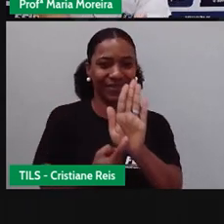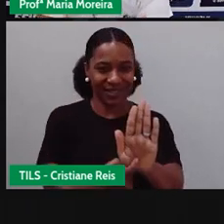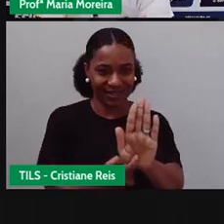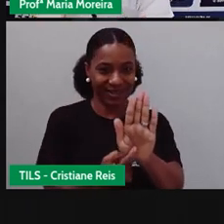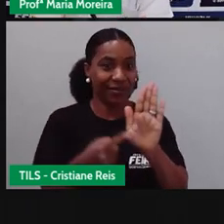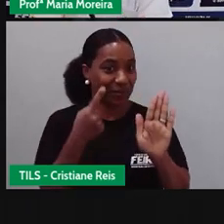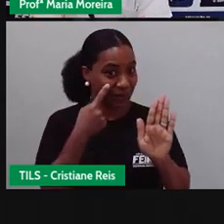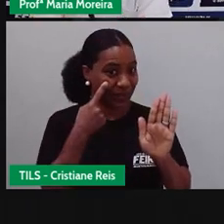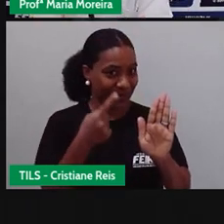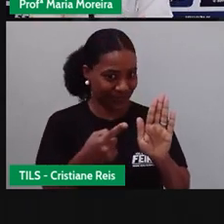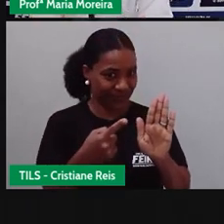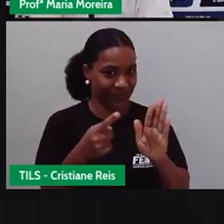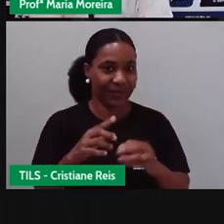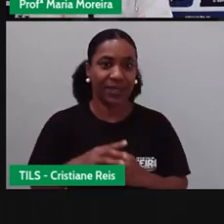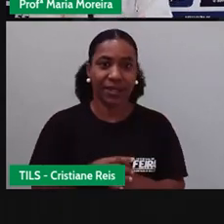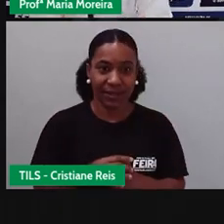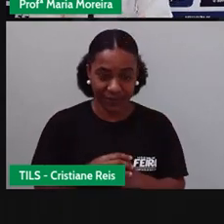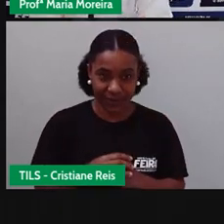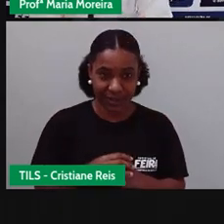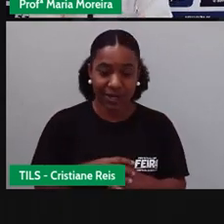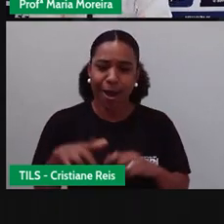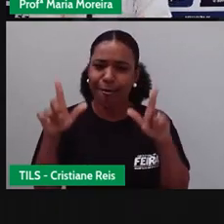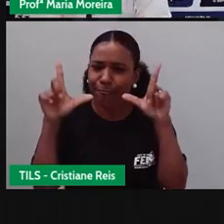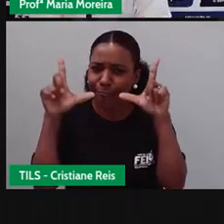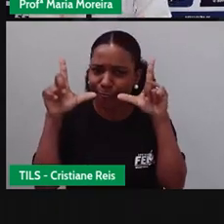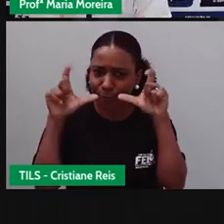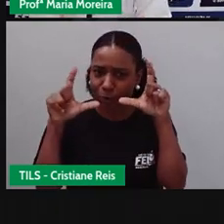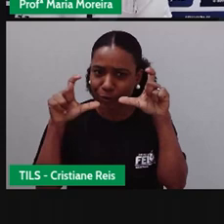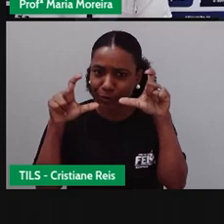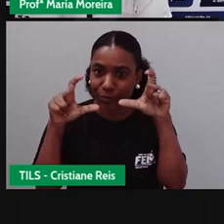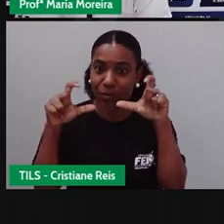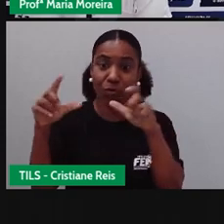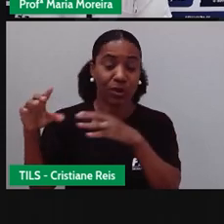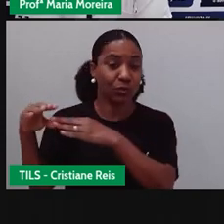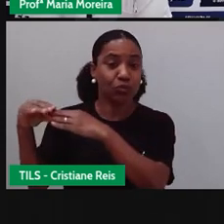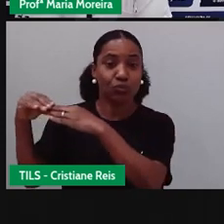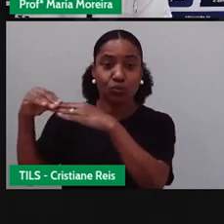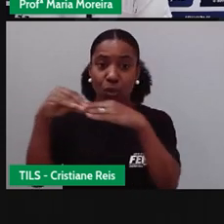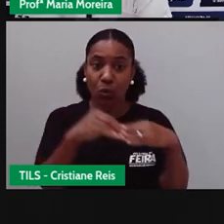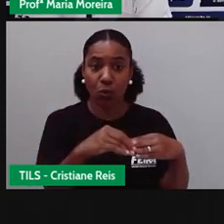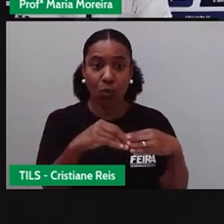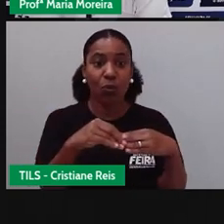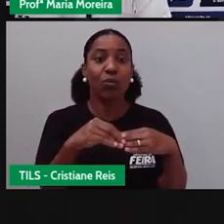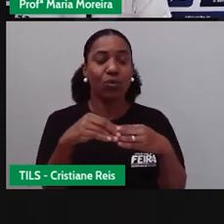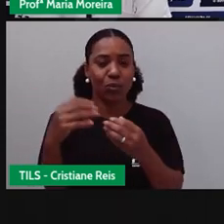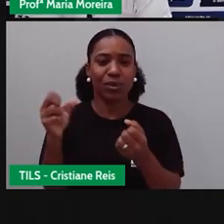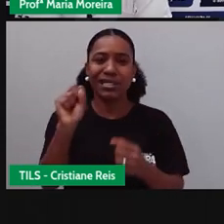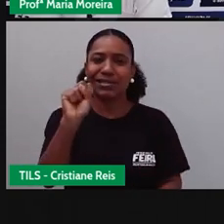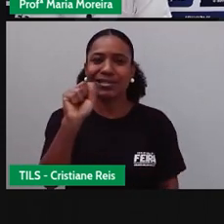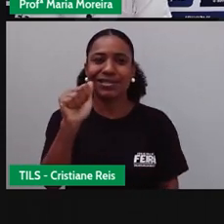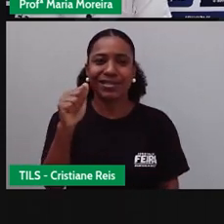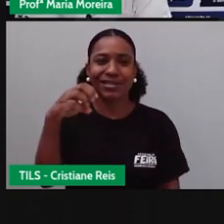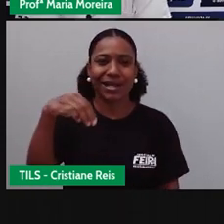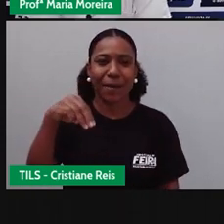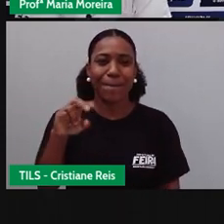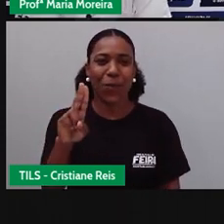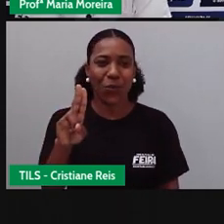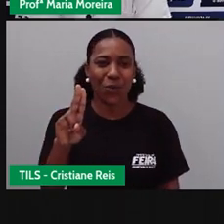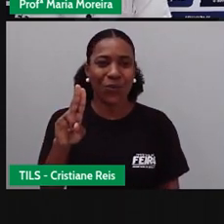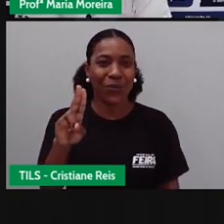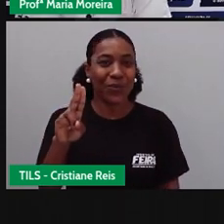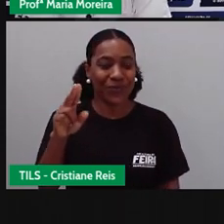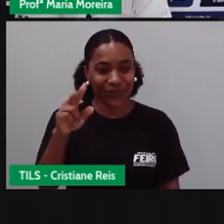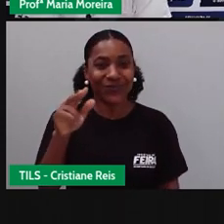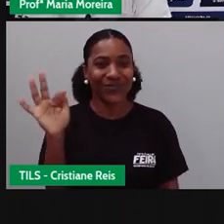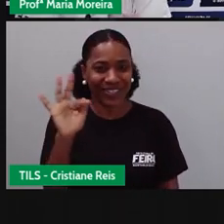pouco. Bom, essa foto aí foi da chegada de algumas SAMUs, né? Ambulâncias da SAMU aqui pra